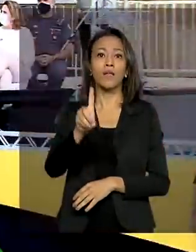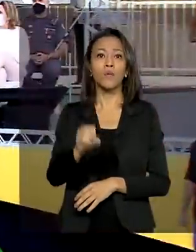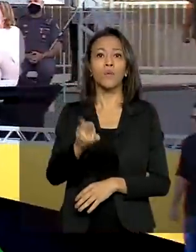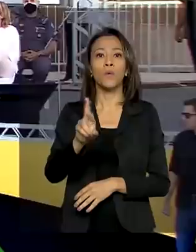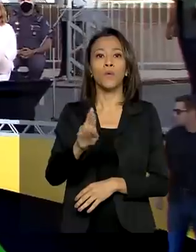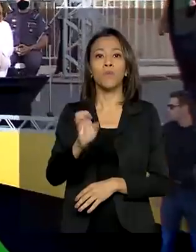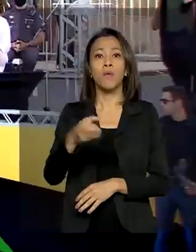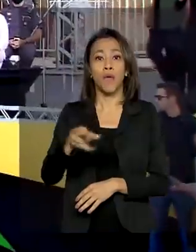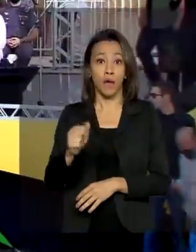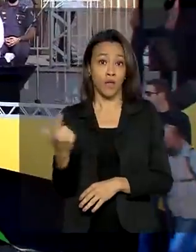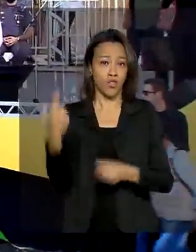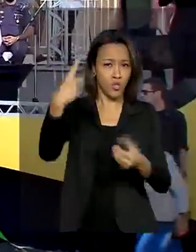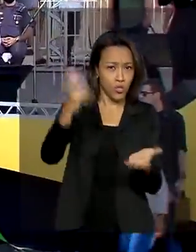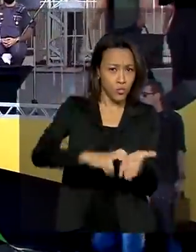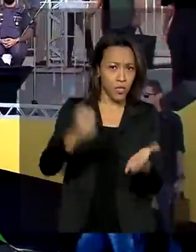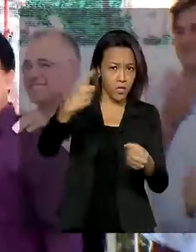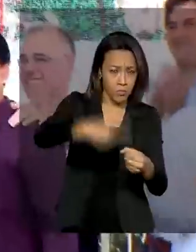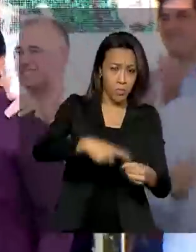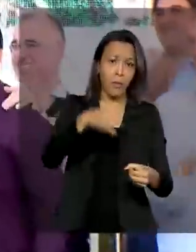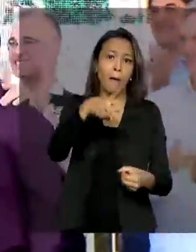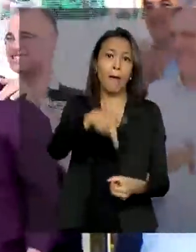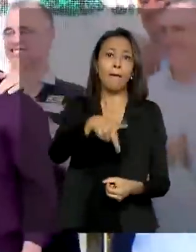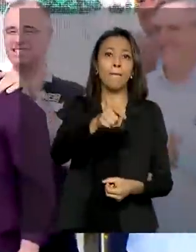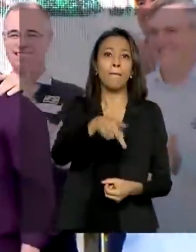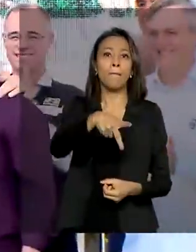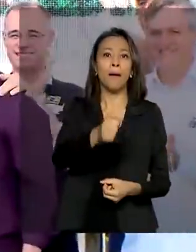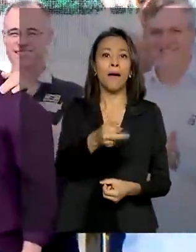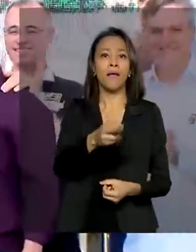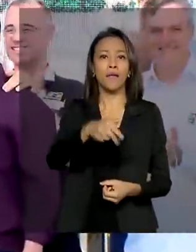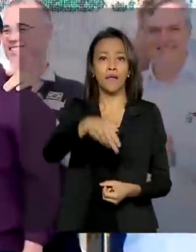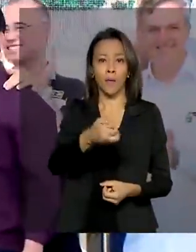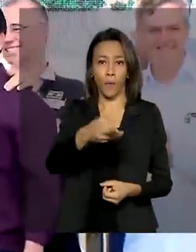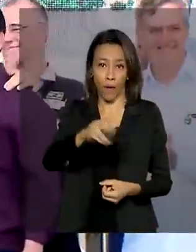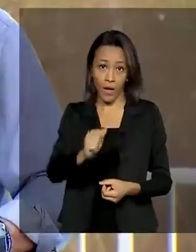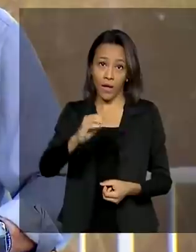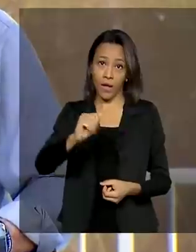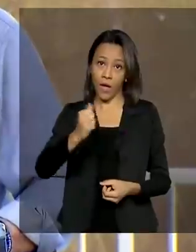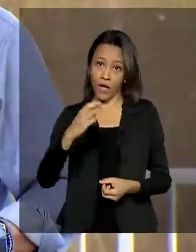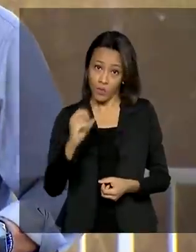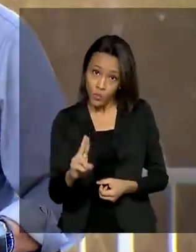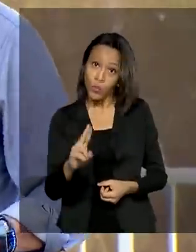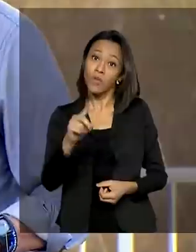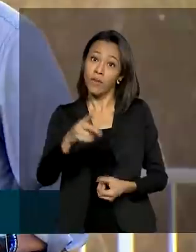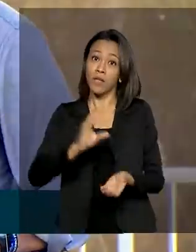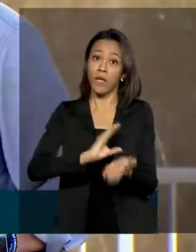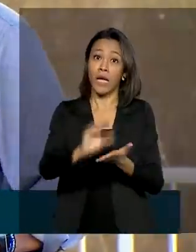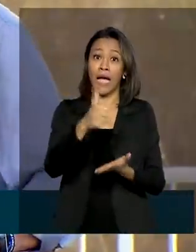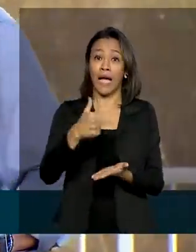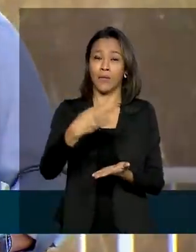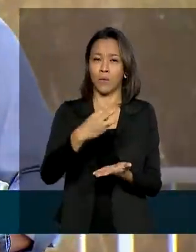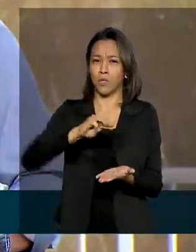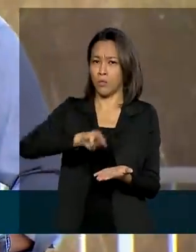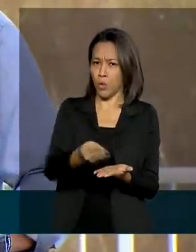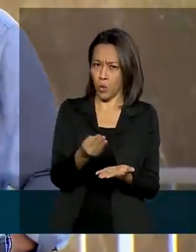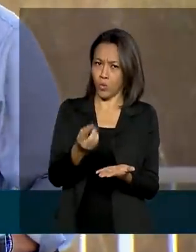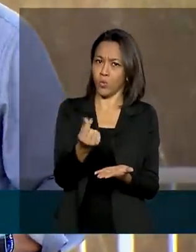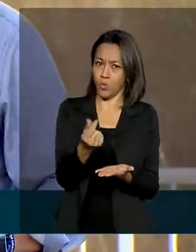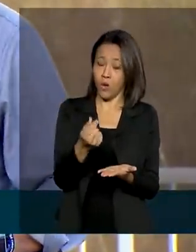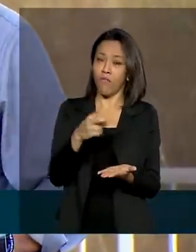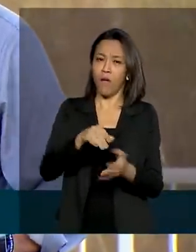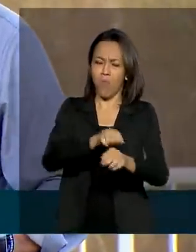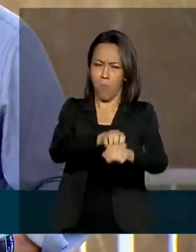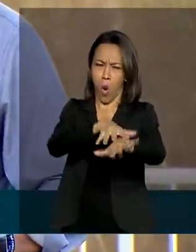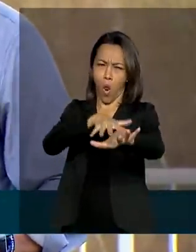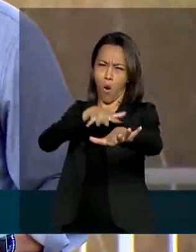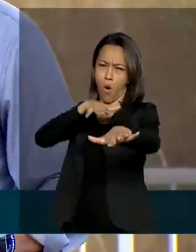esteve em Paricoera Sul. Uma ponte terá investimento de mais de 14 milhões de reais da União. A estrutura deve desafogar o tráfego